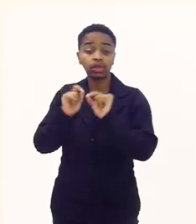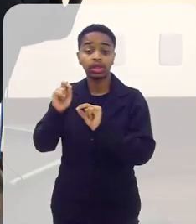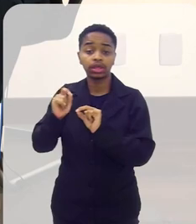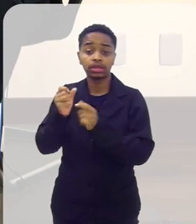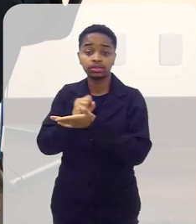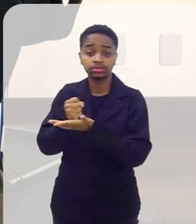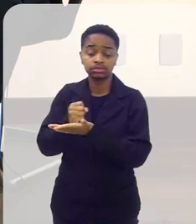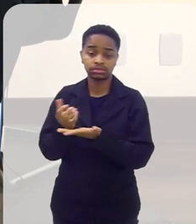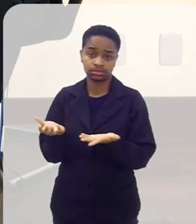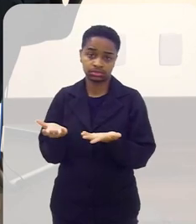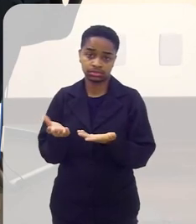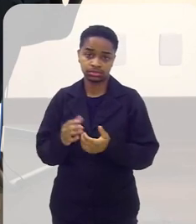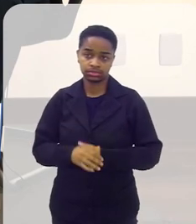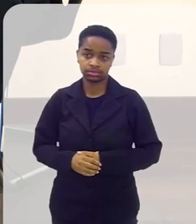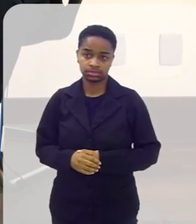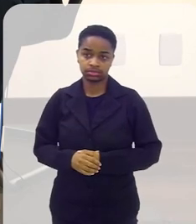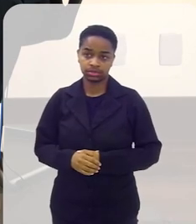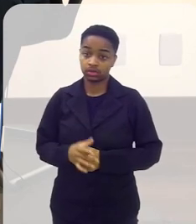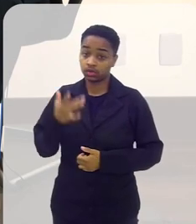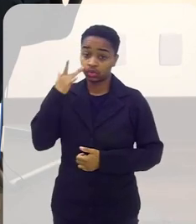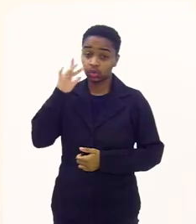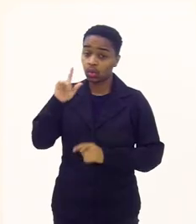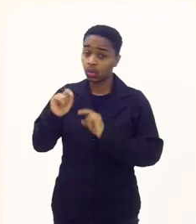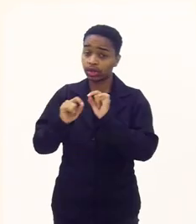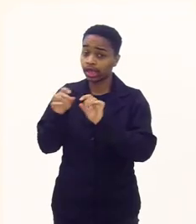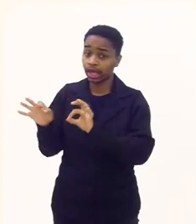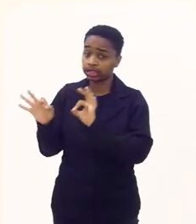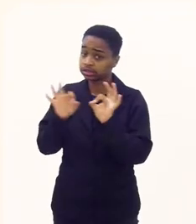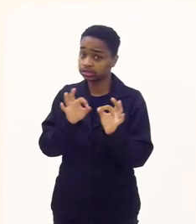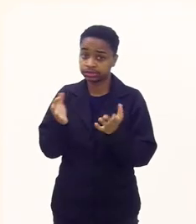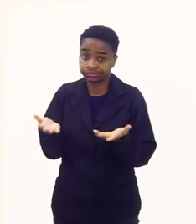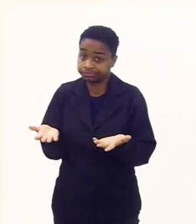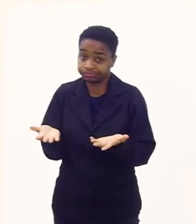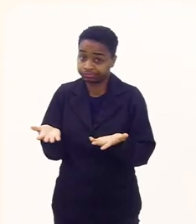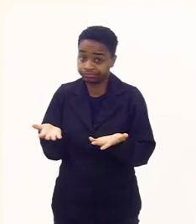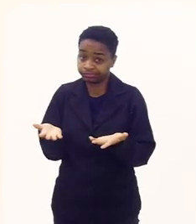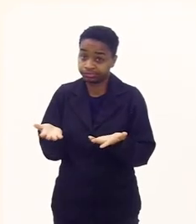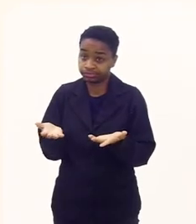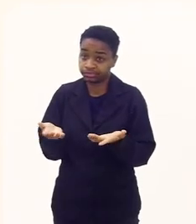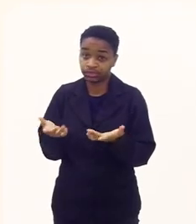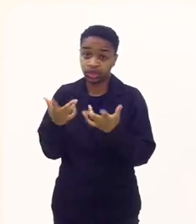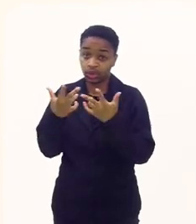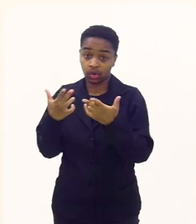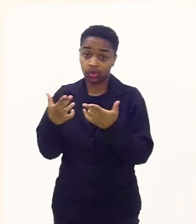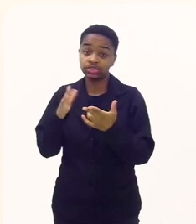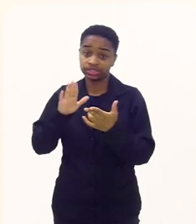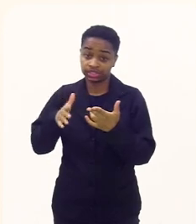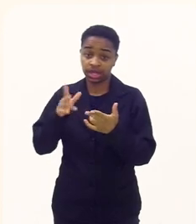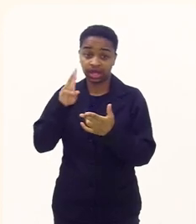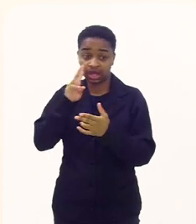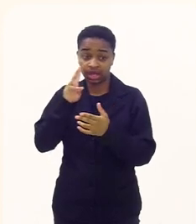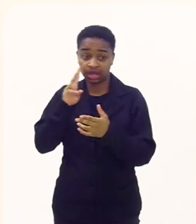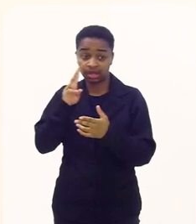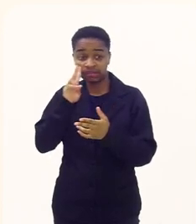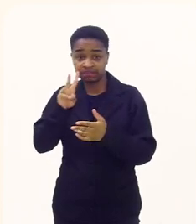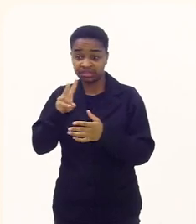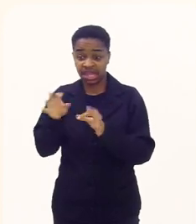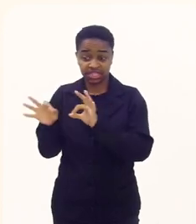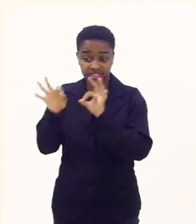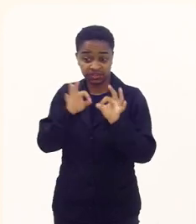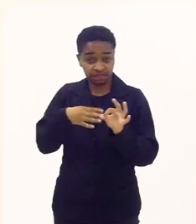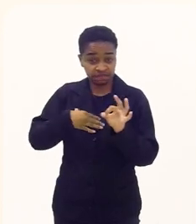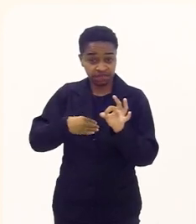que game é aquela criança jogando não sabe nem o que que ela está assistindo e olha quando é filme adulto e